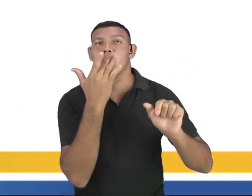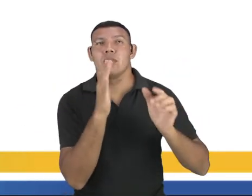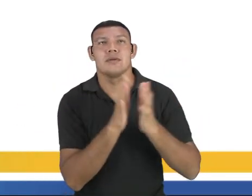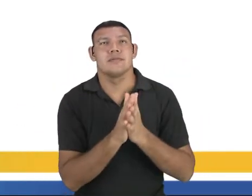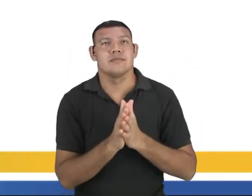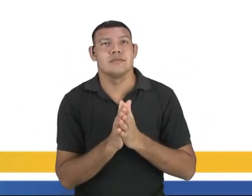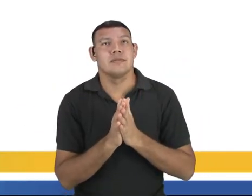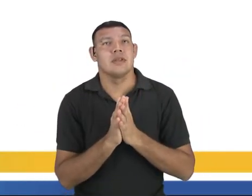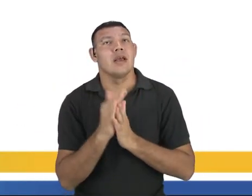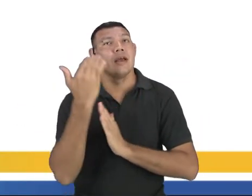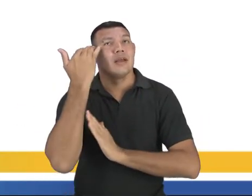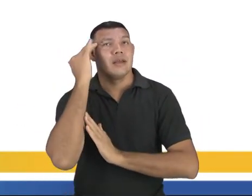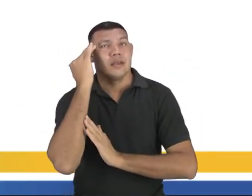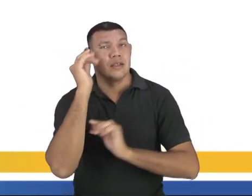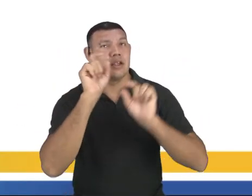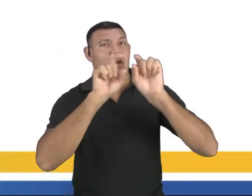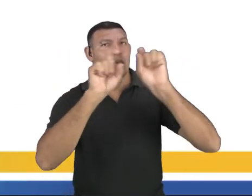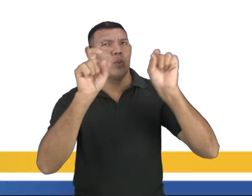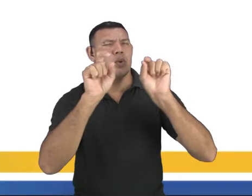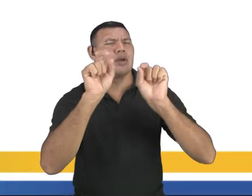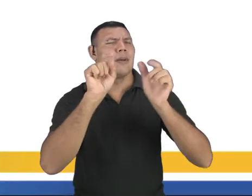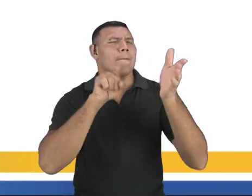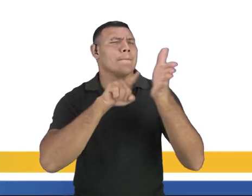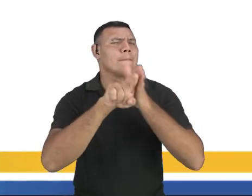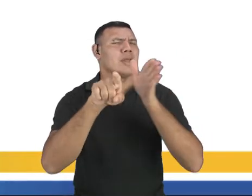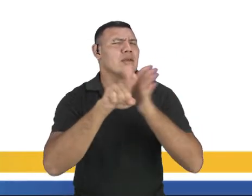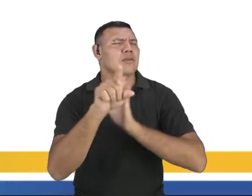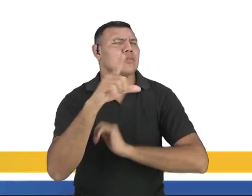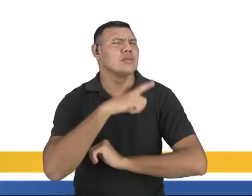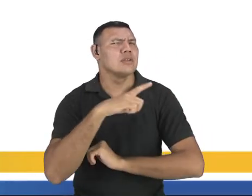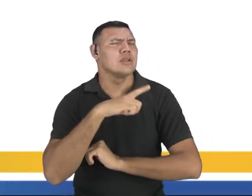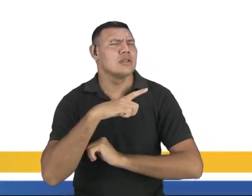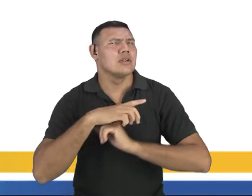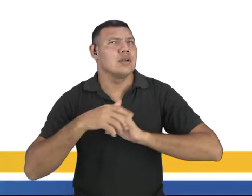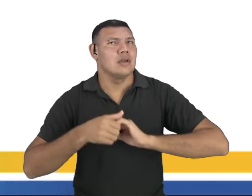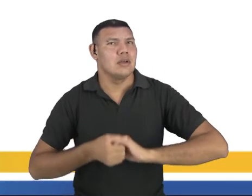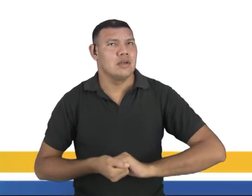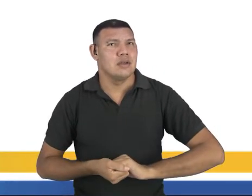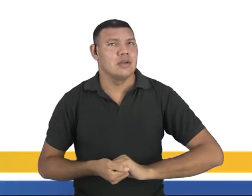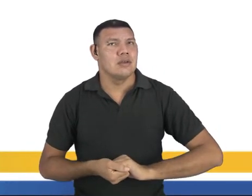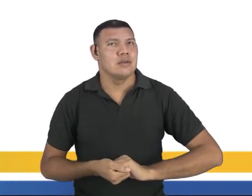o que o enunciado da questão está pedindo. O que o enunciado da questão está pedindo?